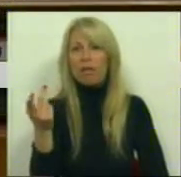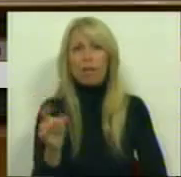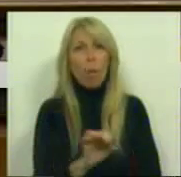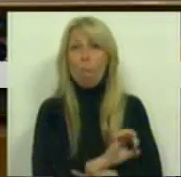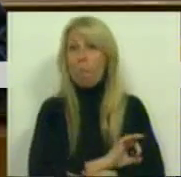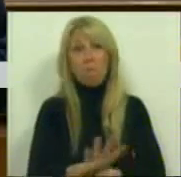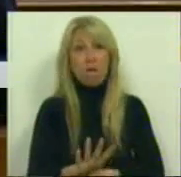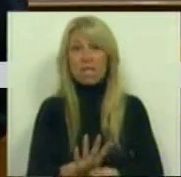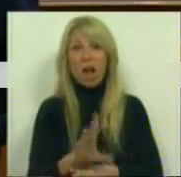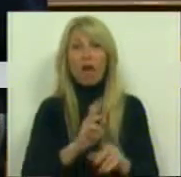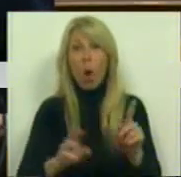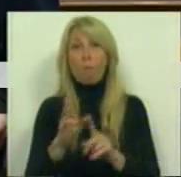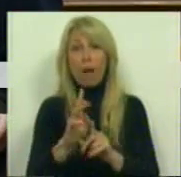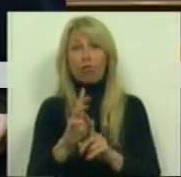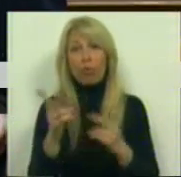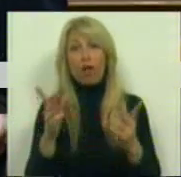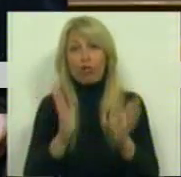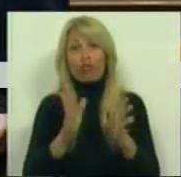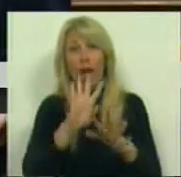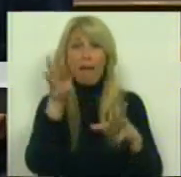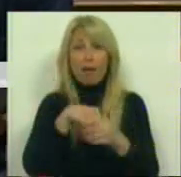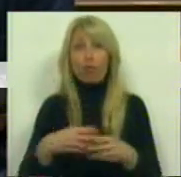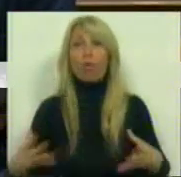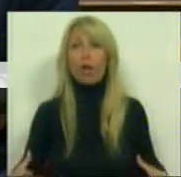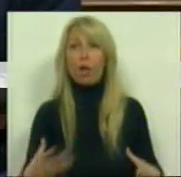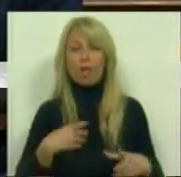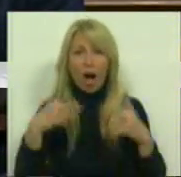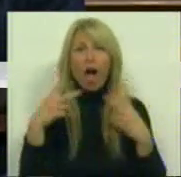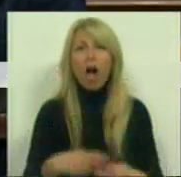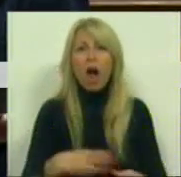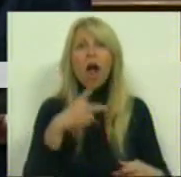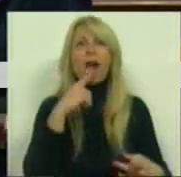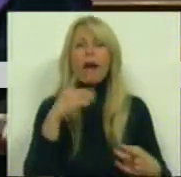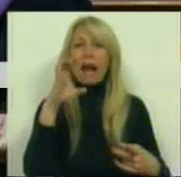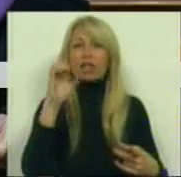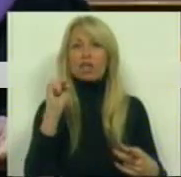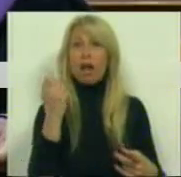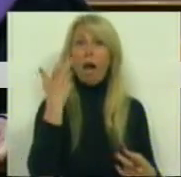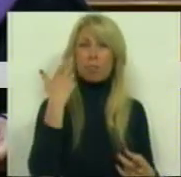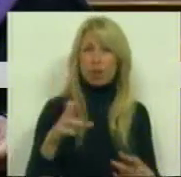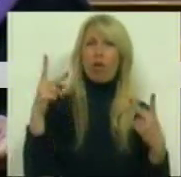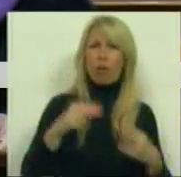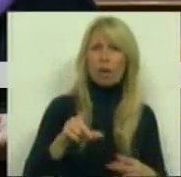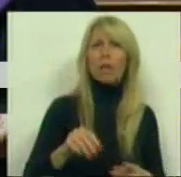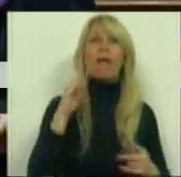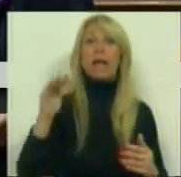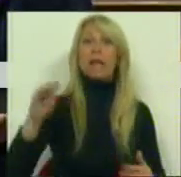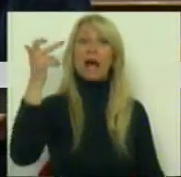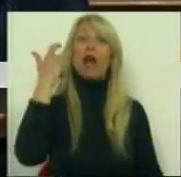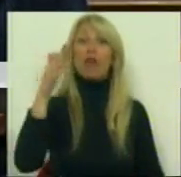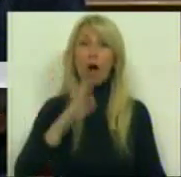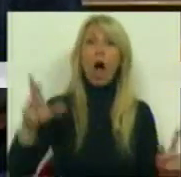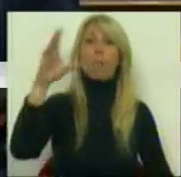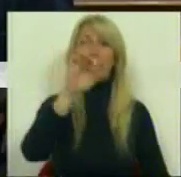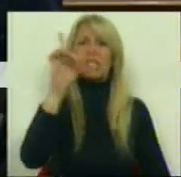aumento deste ano, vai cortar 20% nas pensões da Caixa Geral de Aposentações, vai aumentar a idade de reforma para os